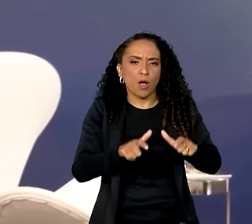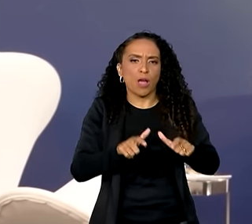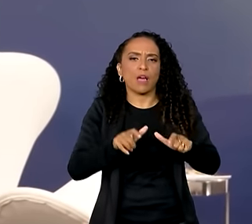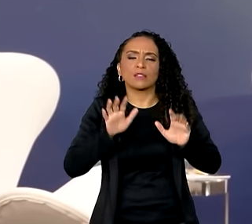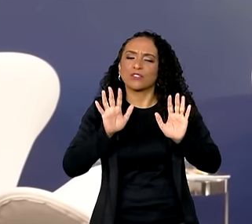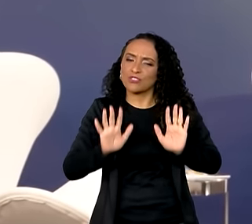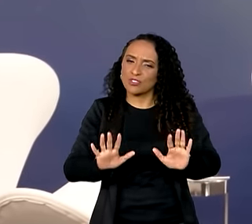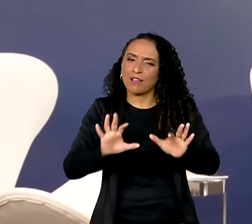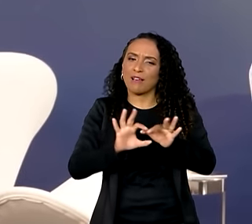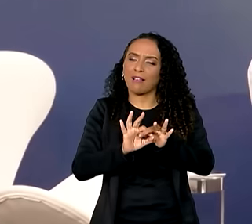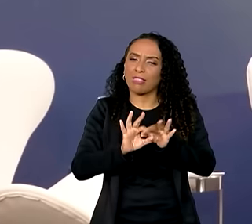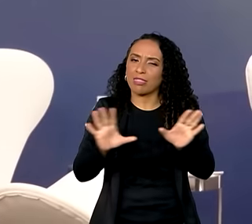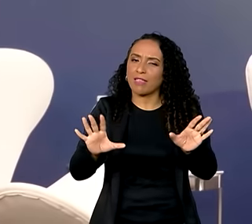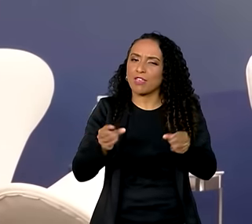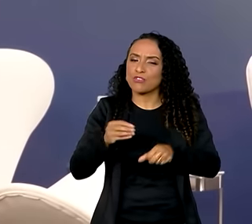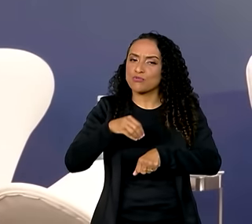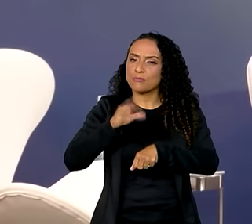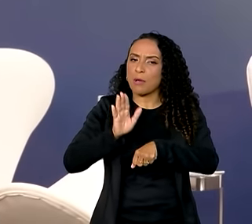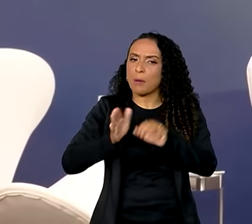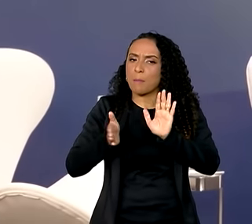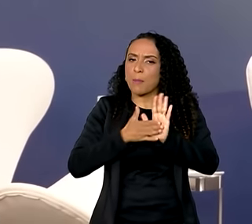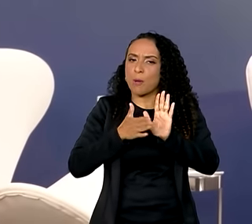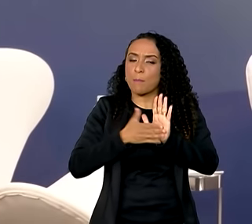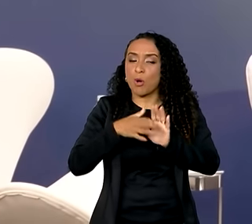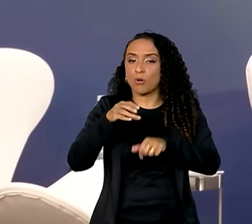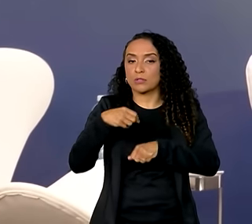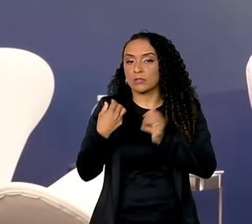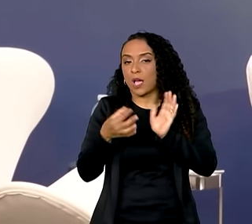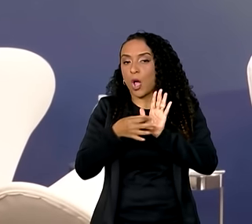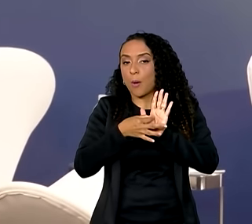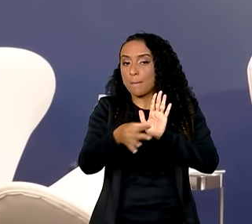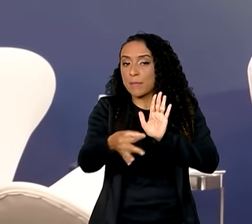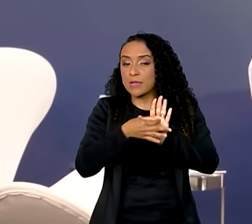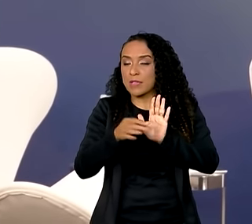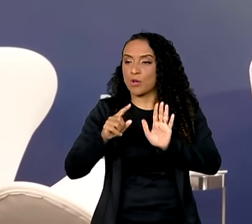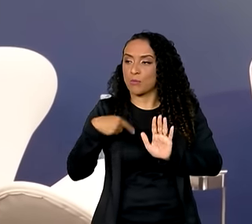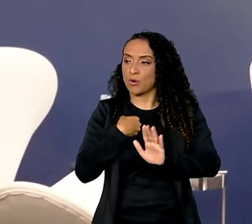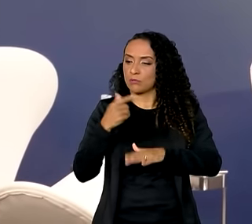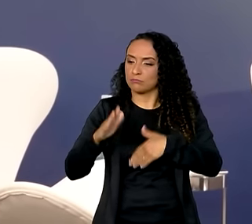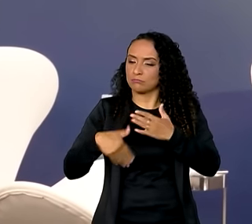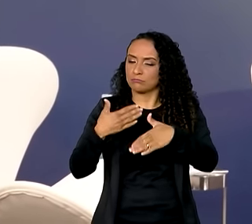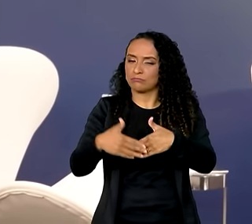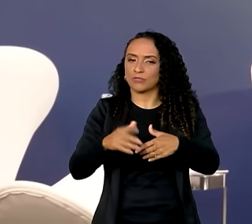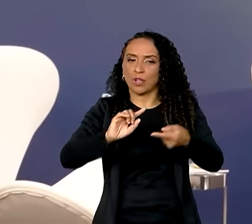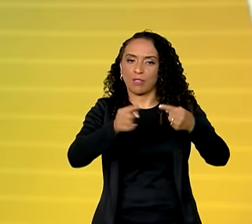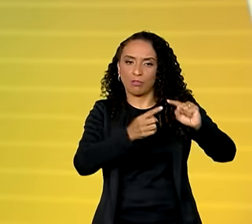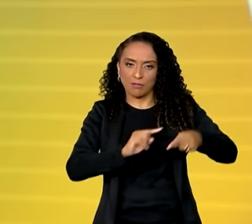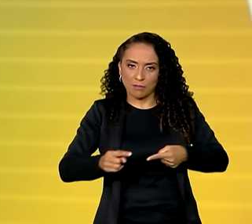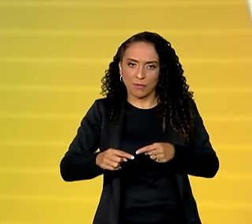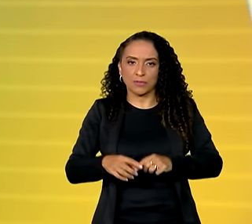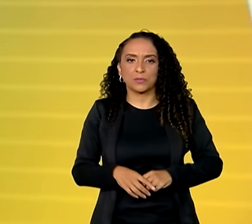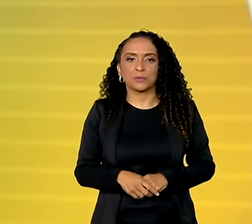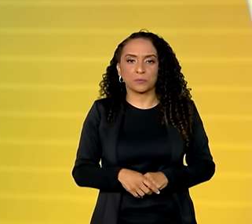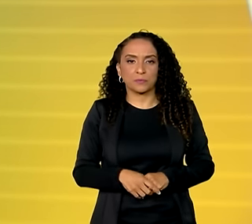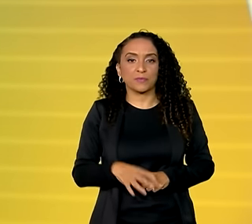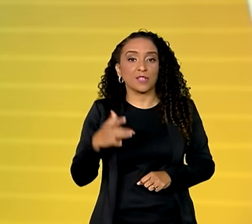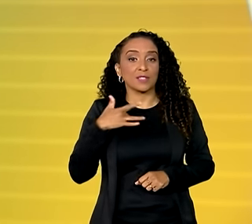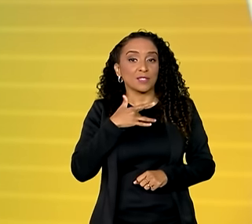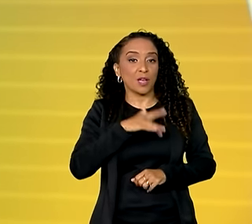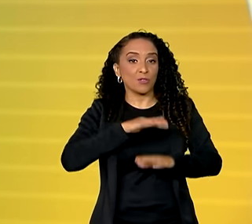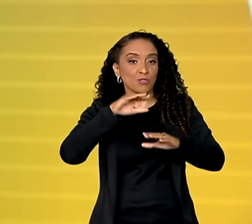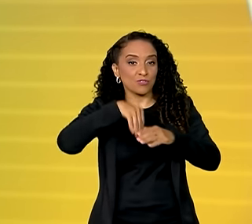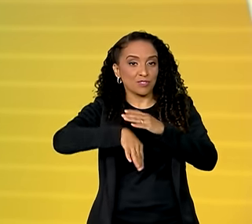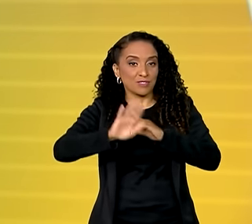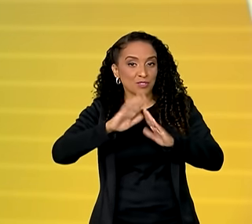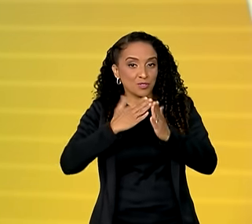deixo como uma proposta, uma sugestão para avançarmos nos nossos debates. Saúde na